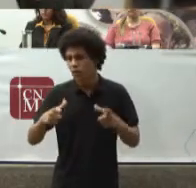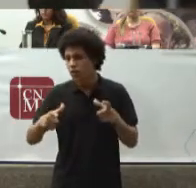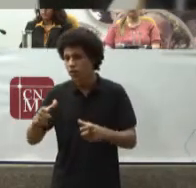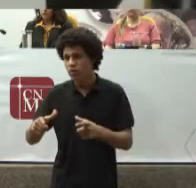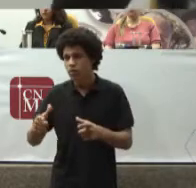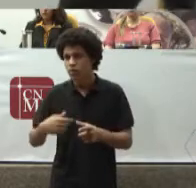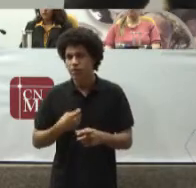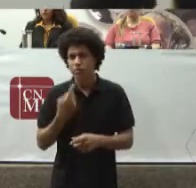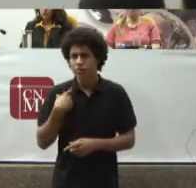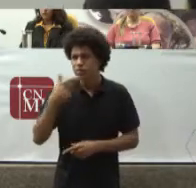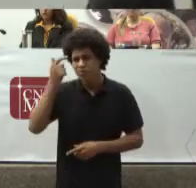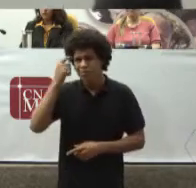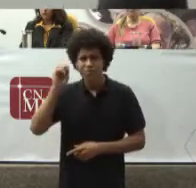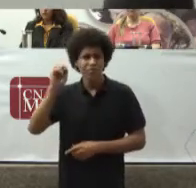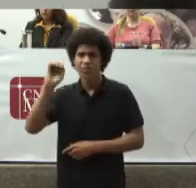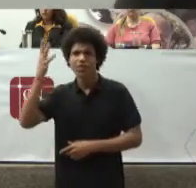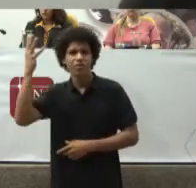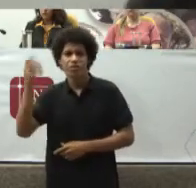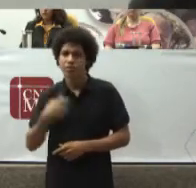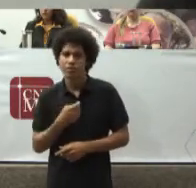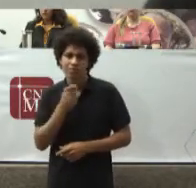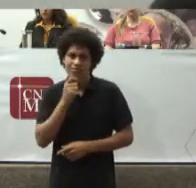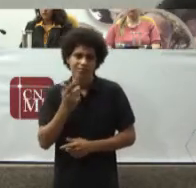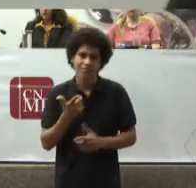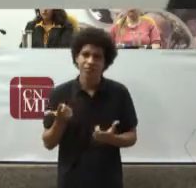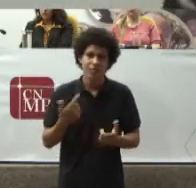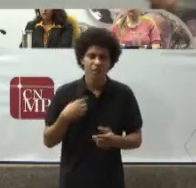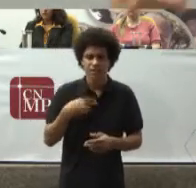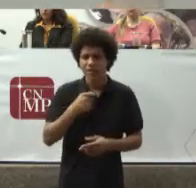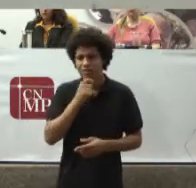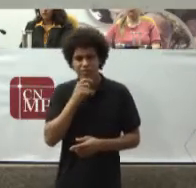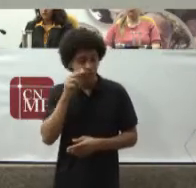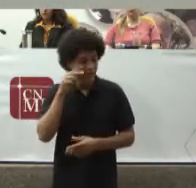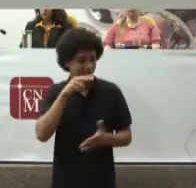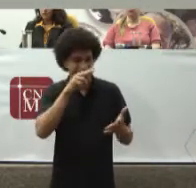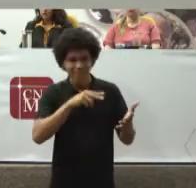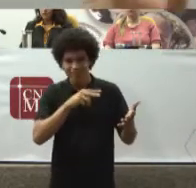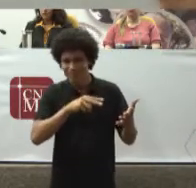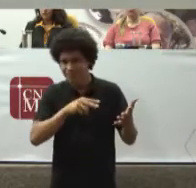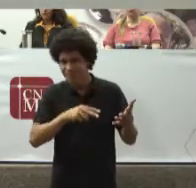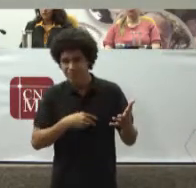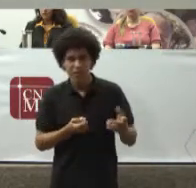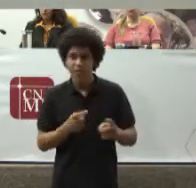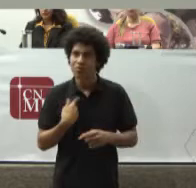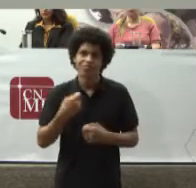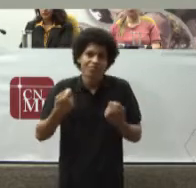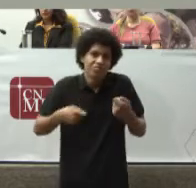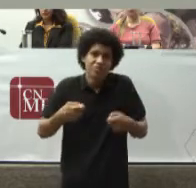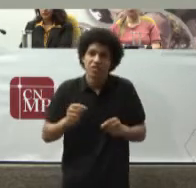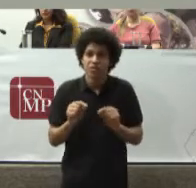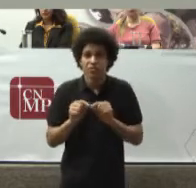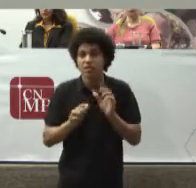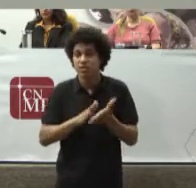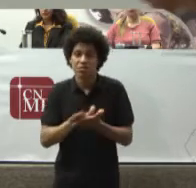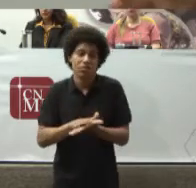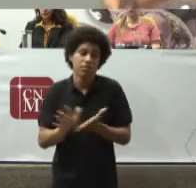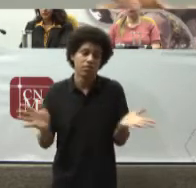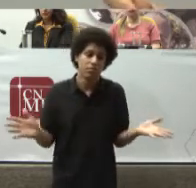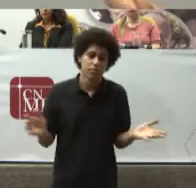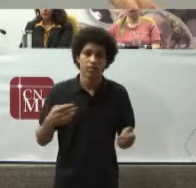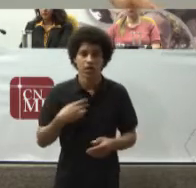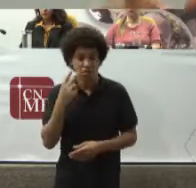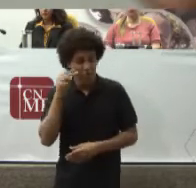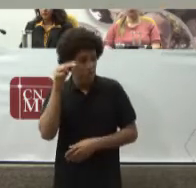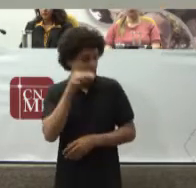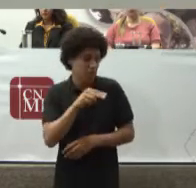A decisão A ou B Ambas Serão lícitas E portanto Não haverá necessidade De intervenção